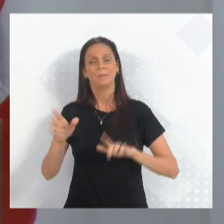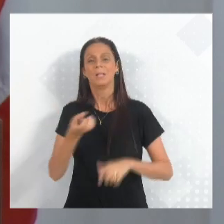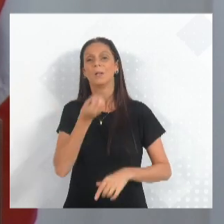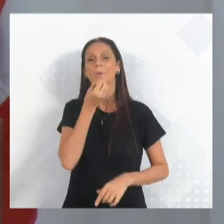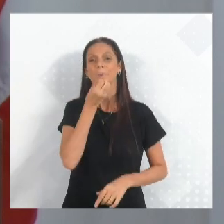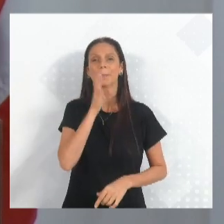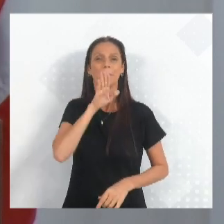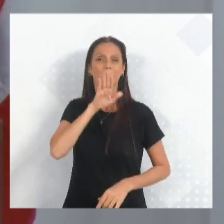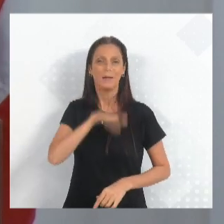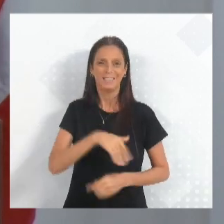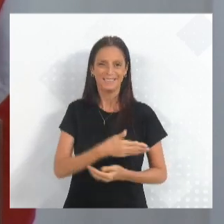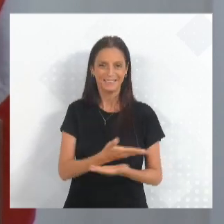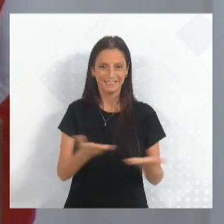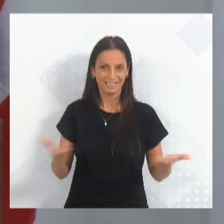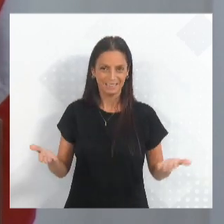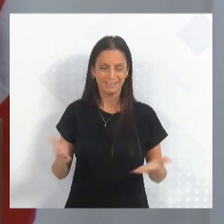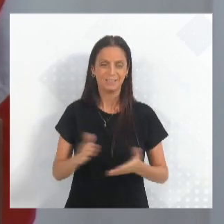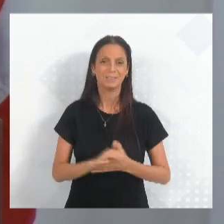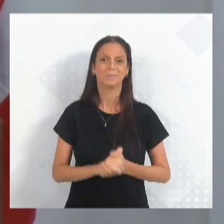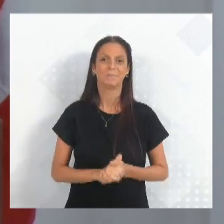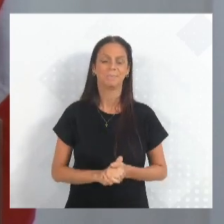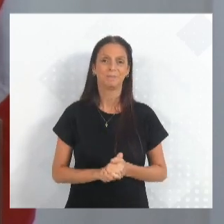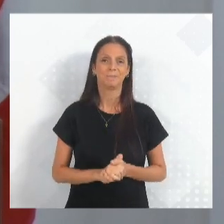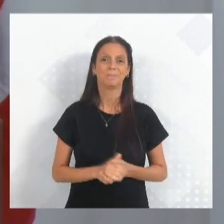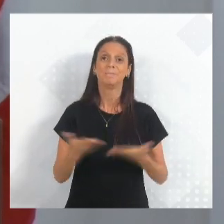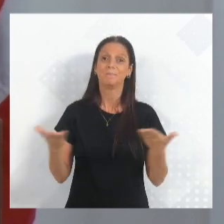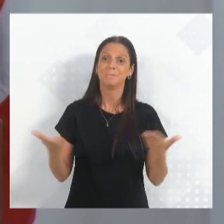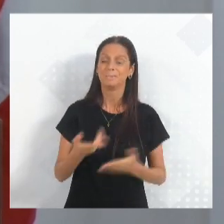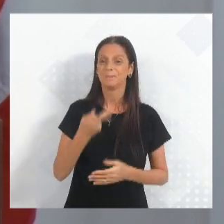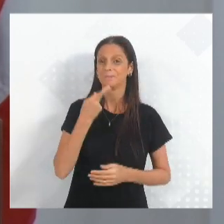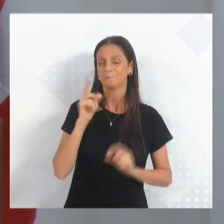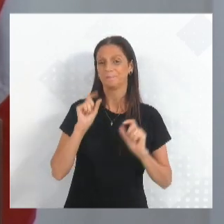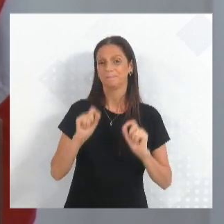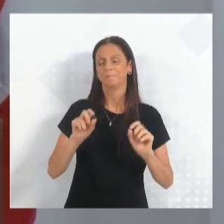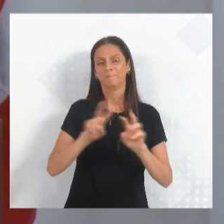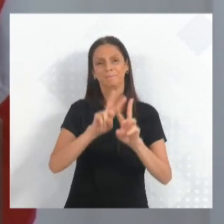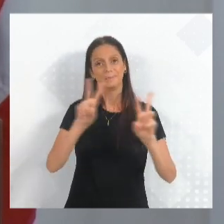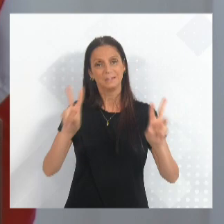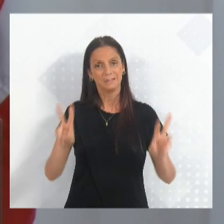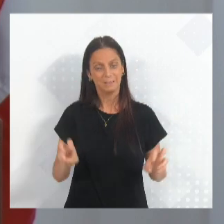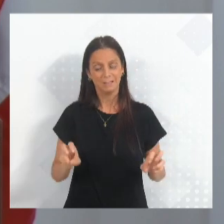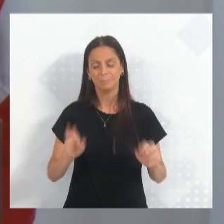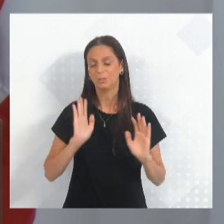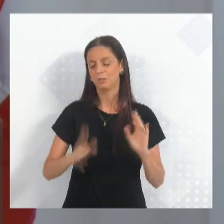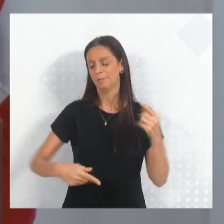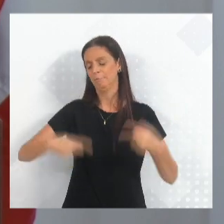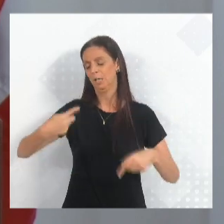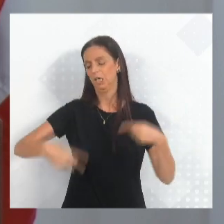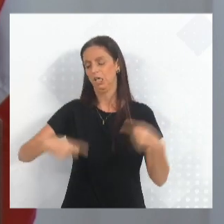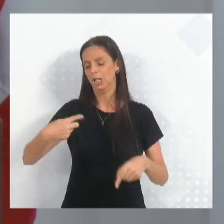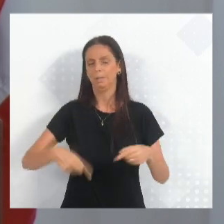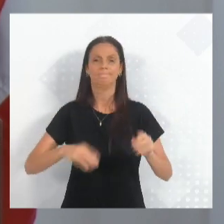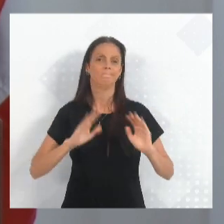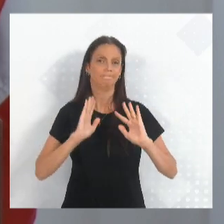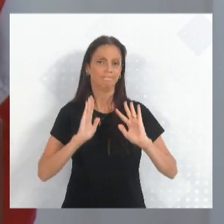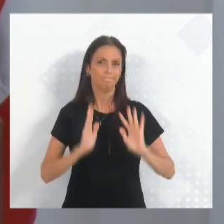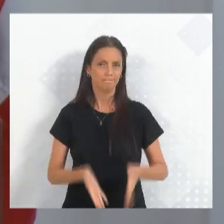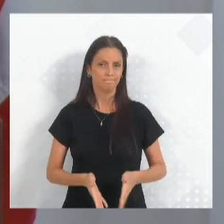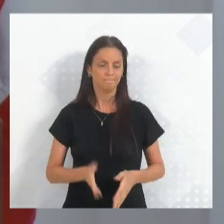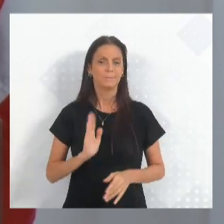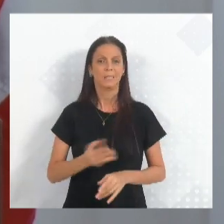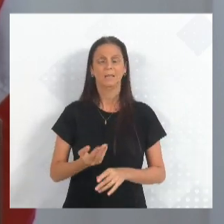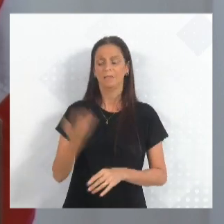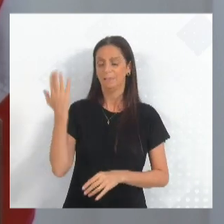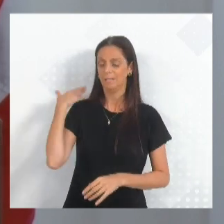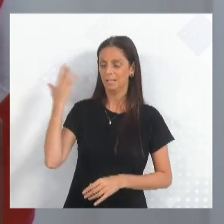tarde. Hoje trago um tema que nessa Casa hoje foi bastante debatido, mas fizemos algum tempo